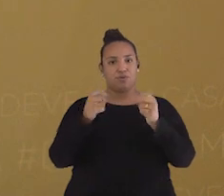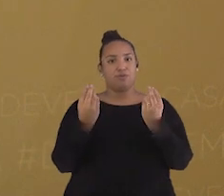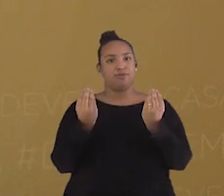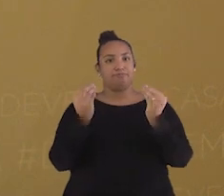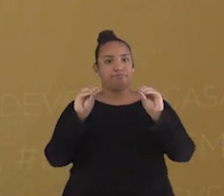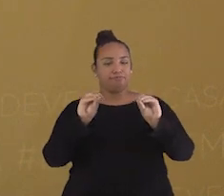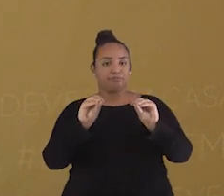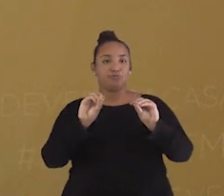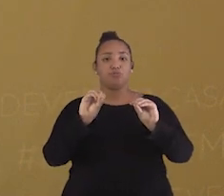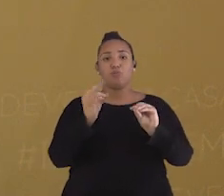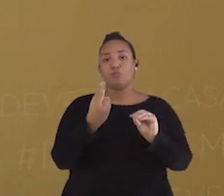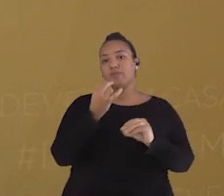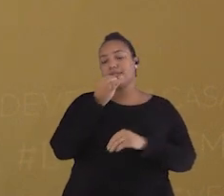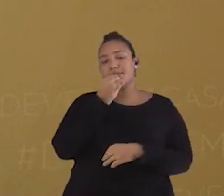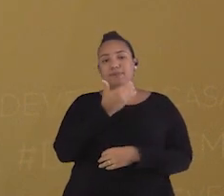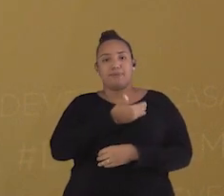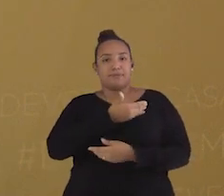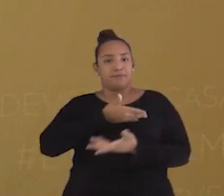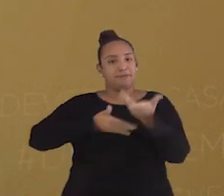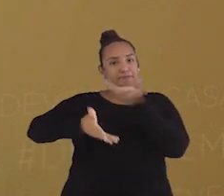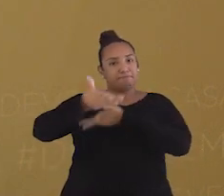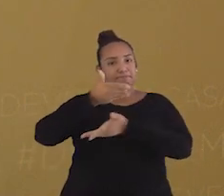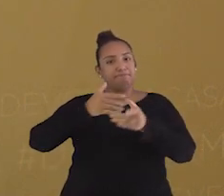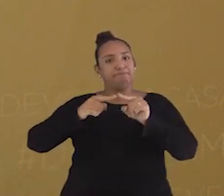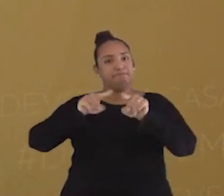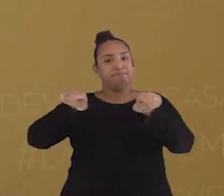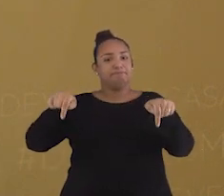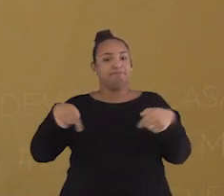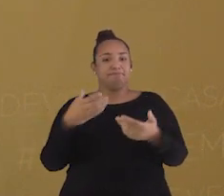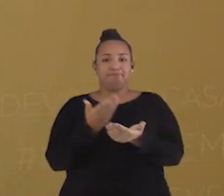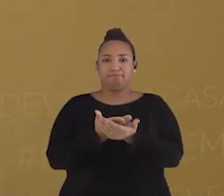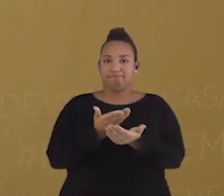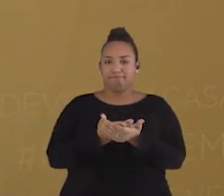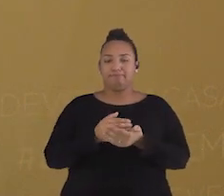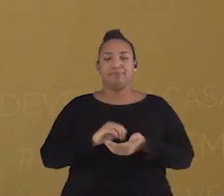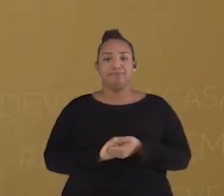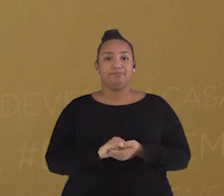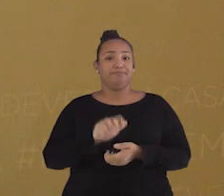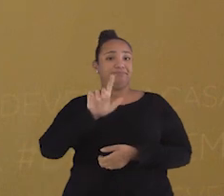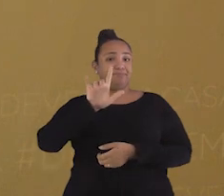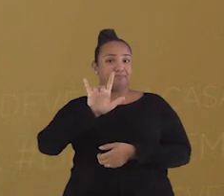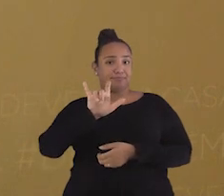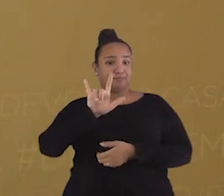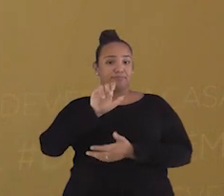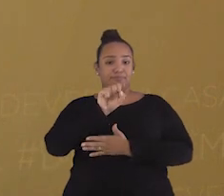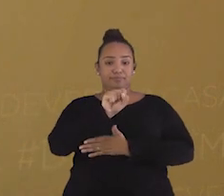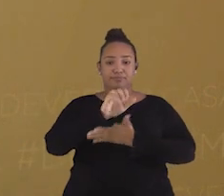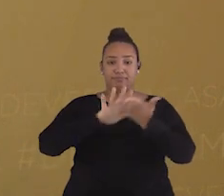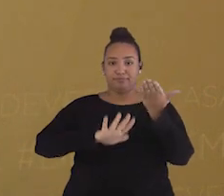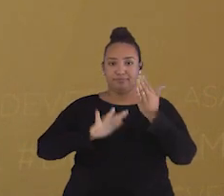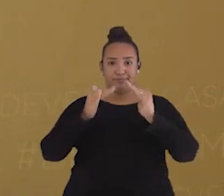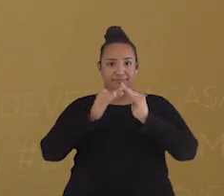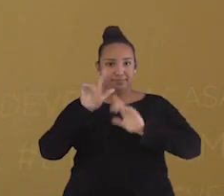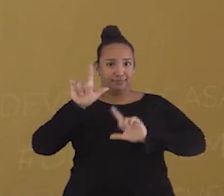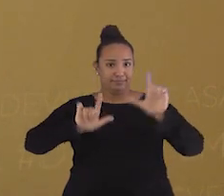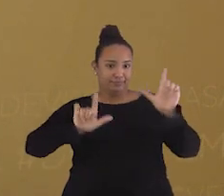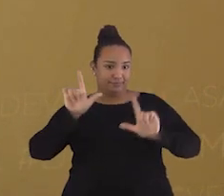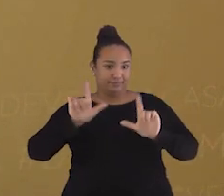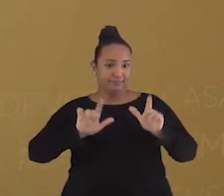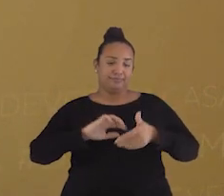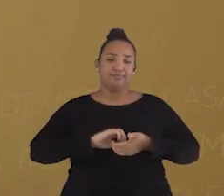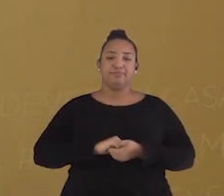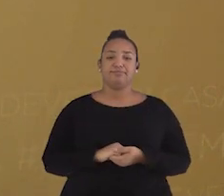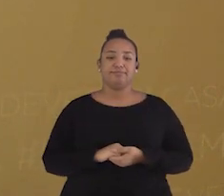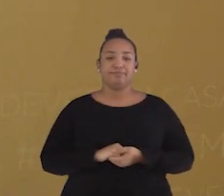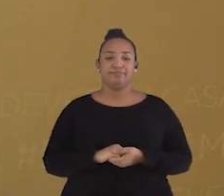ou da sua interação com os colegas na sala de aula pelo Instagram oficial, o arroba dever em